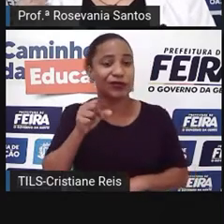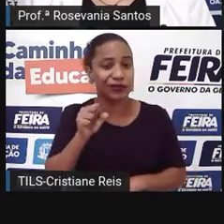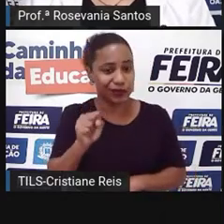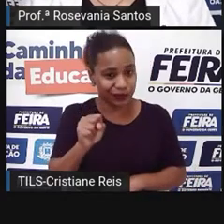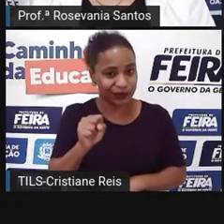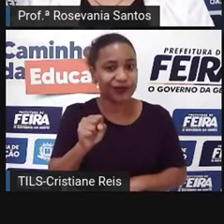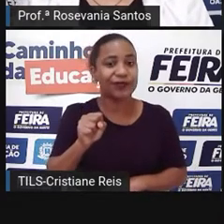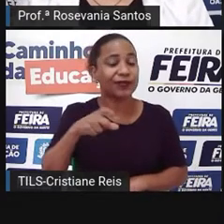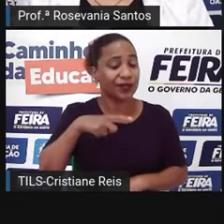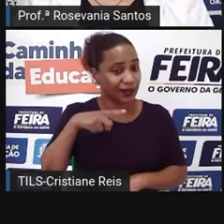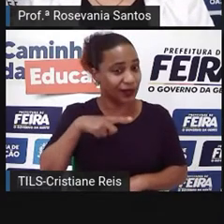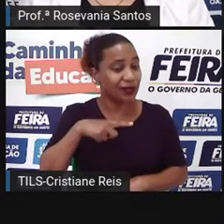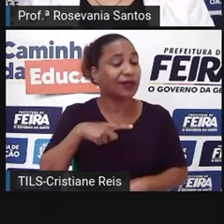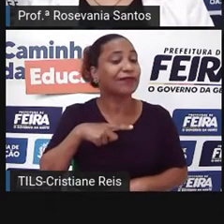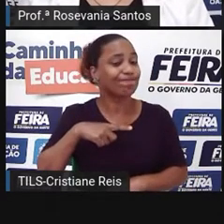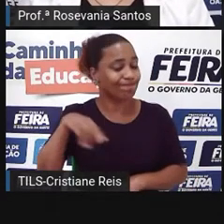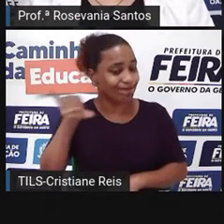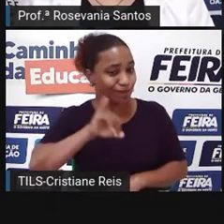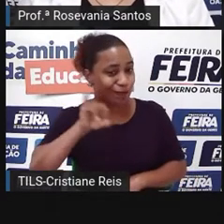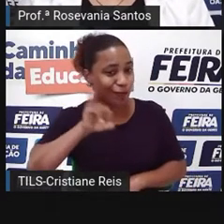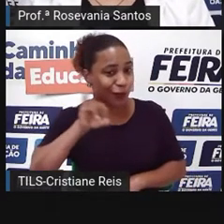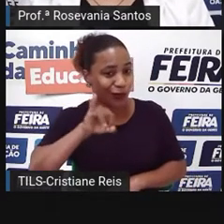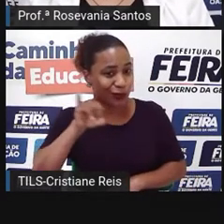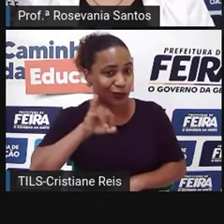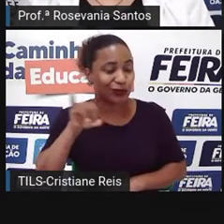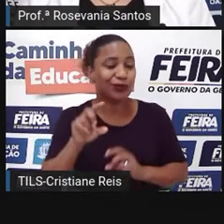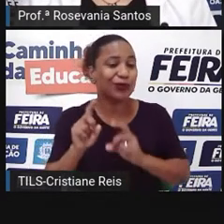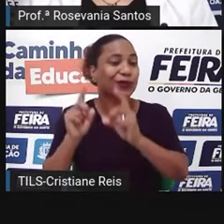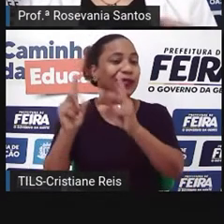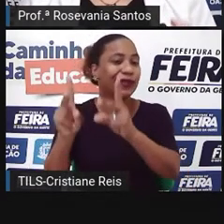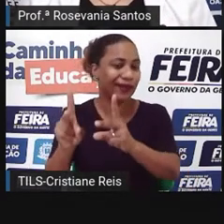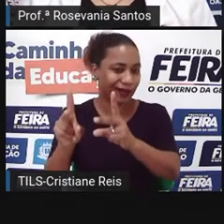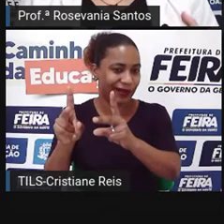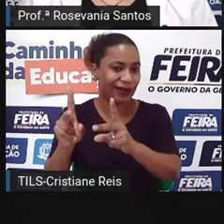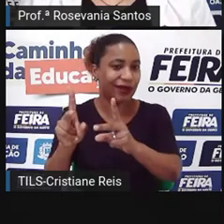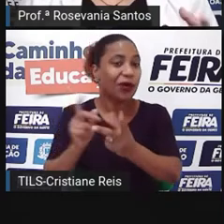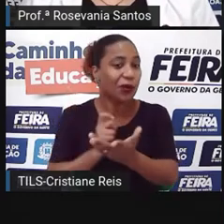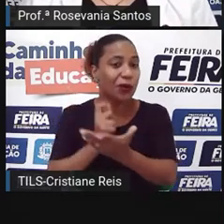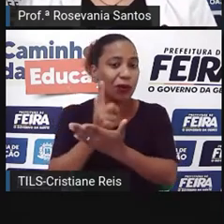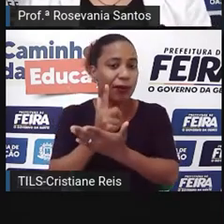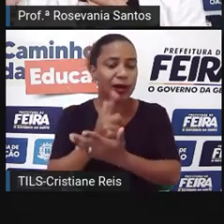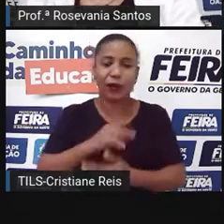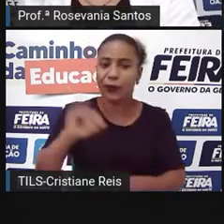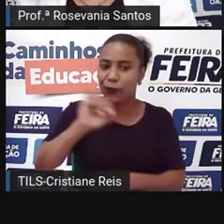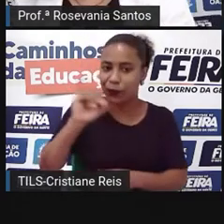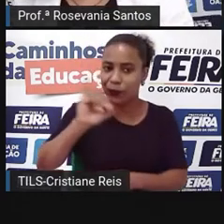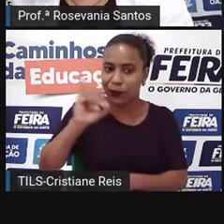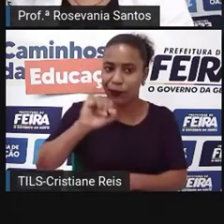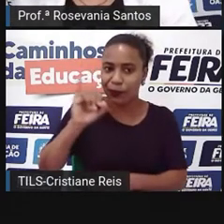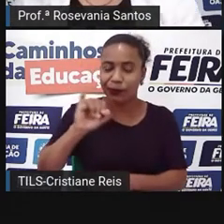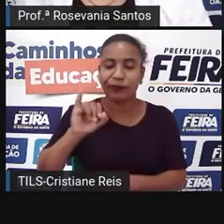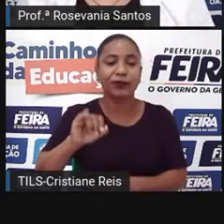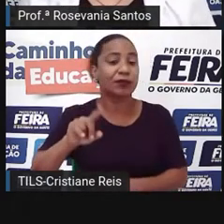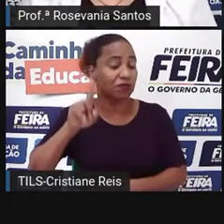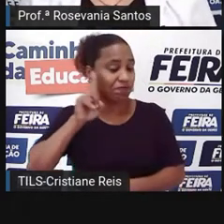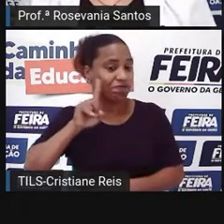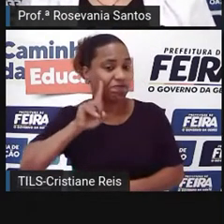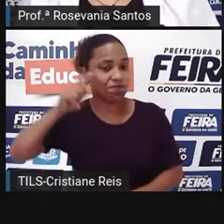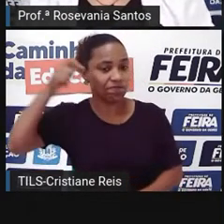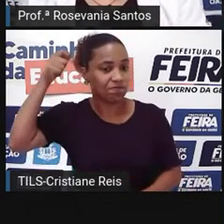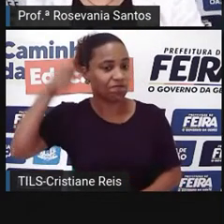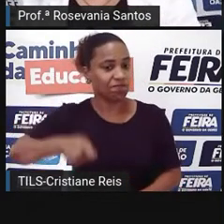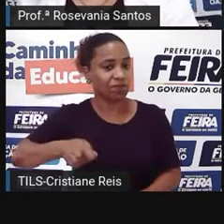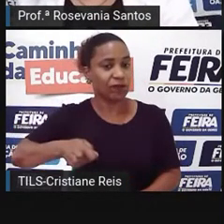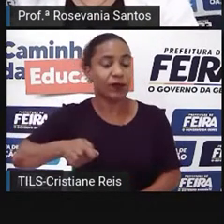marcada por imposições de tarifas sobre os produtos importados, ou seja, cada uma quer botar uma restrição ali,